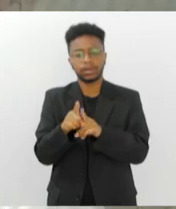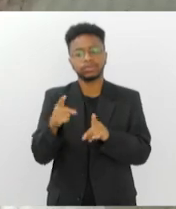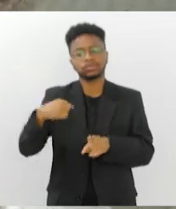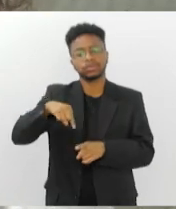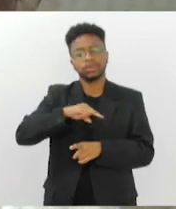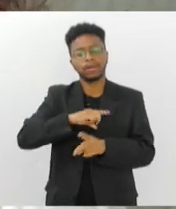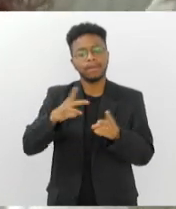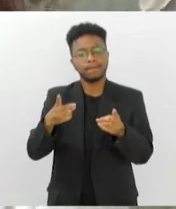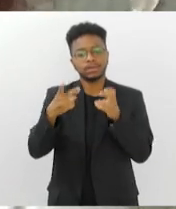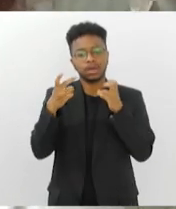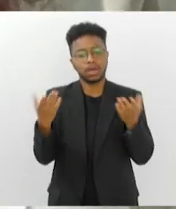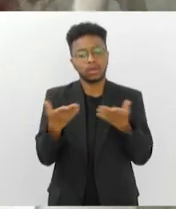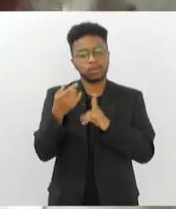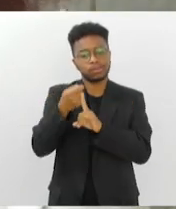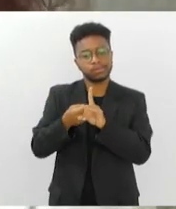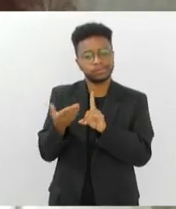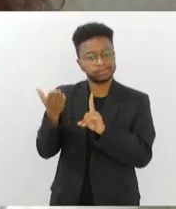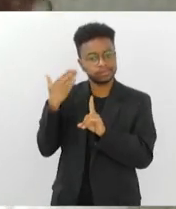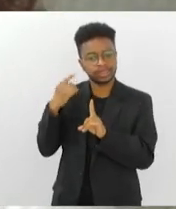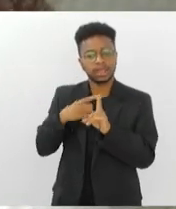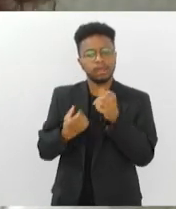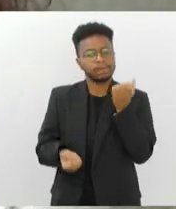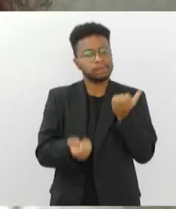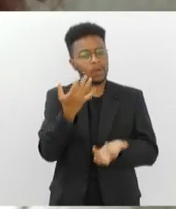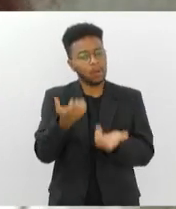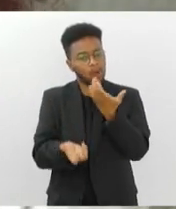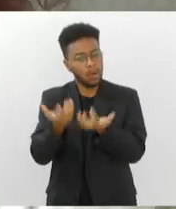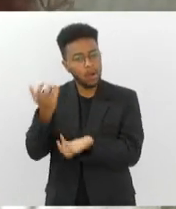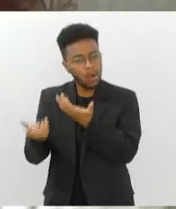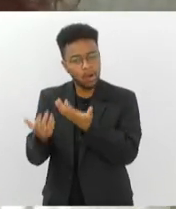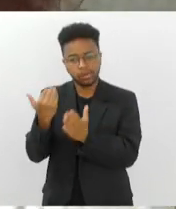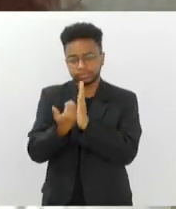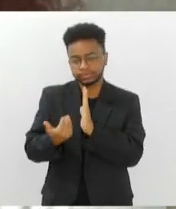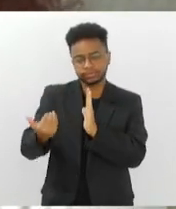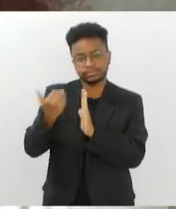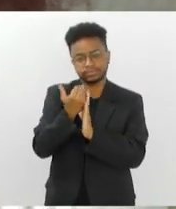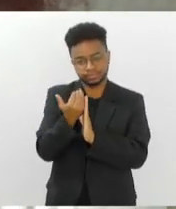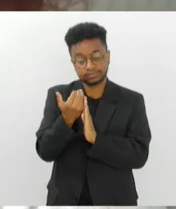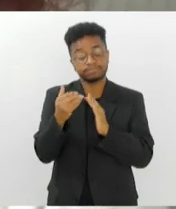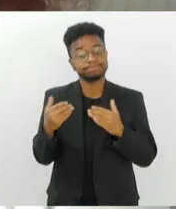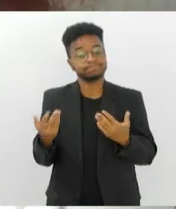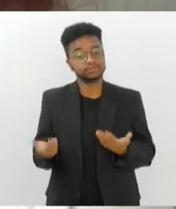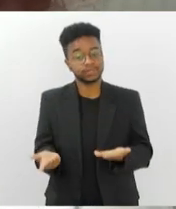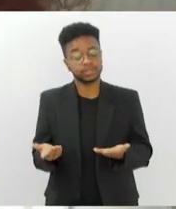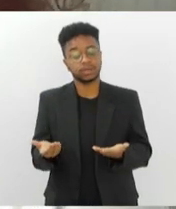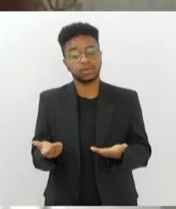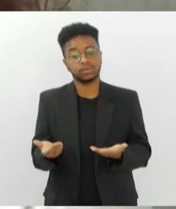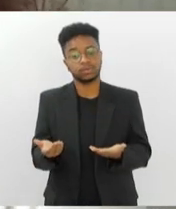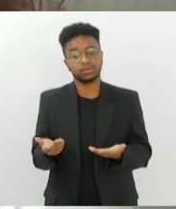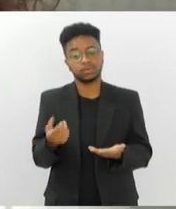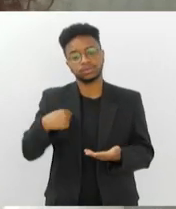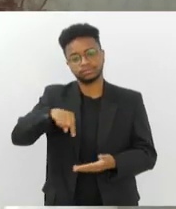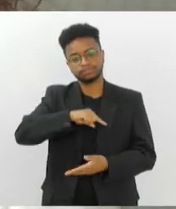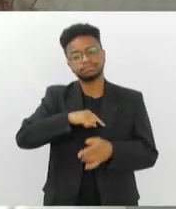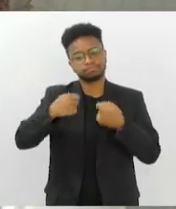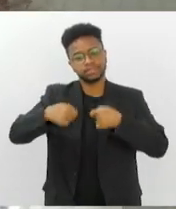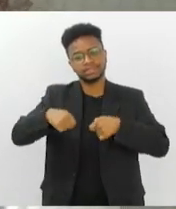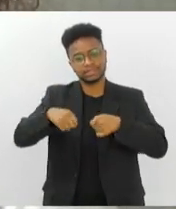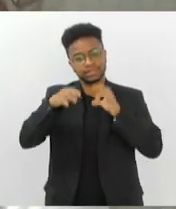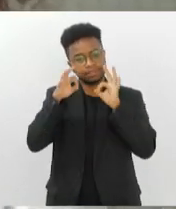nesse último mês, grandes focos de incêndio, queimadas absurdas, né? E, bom, a gente precisa